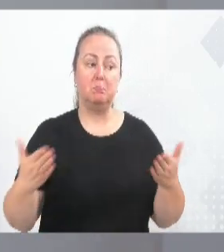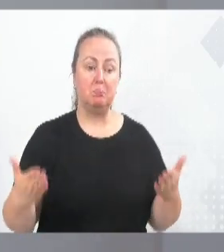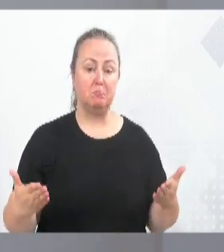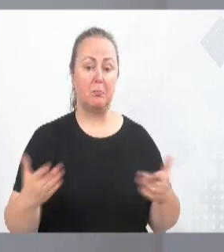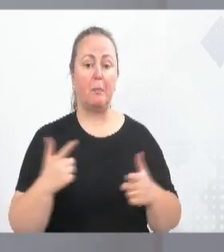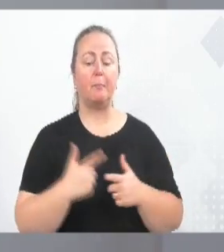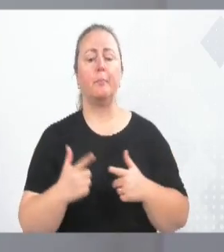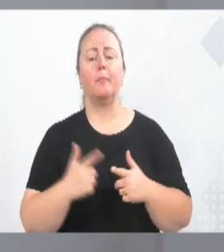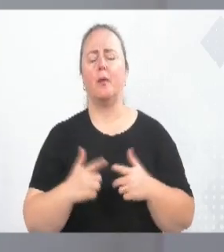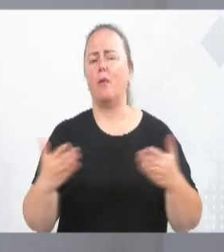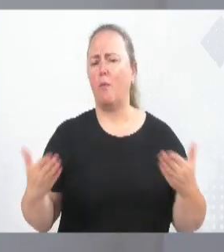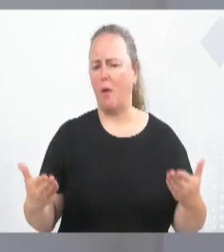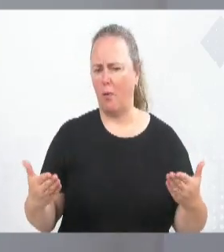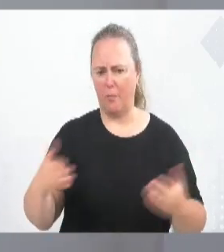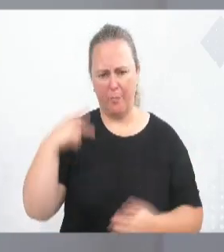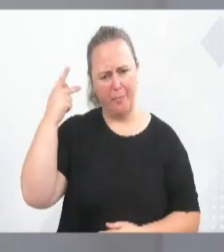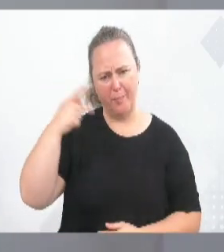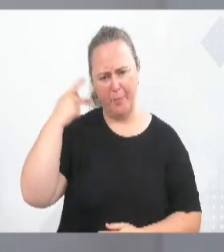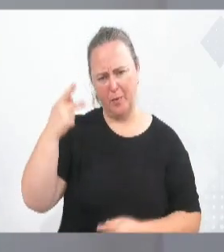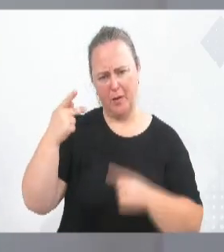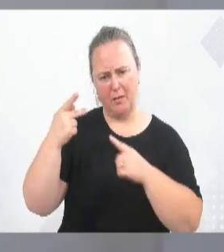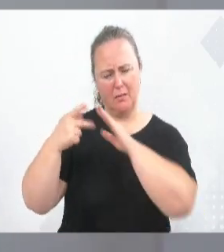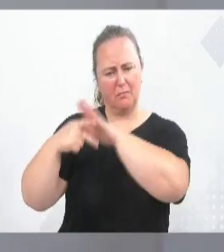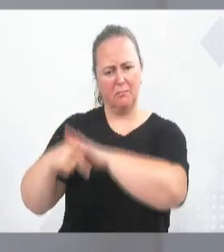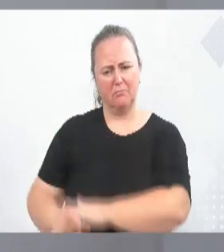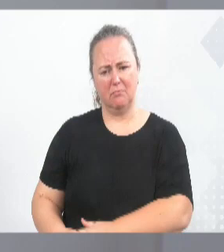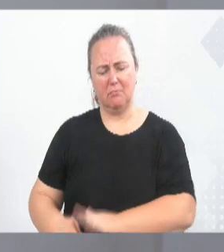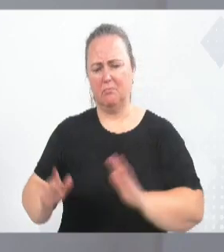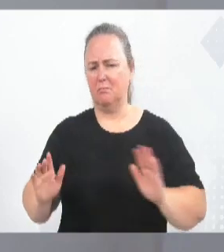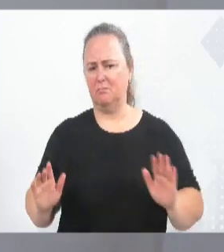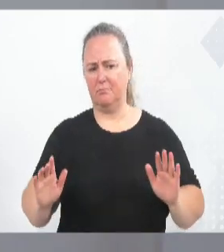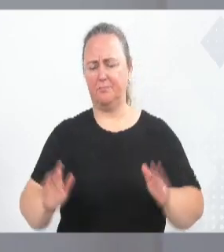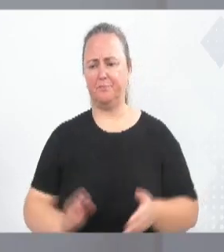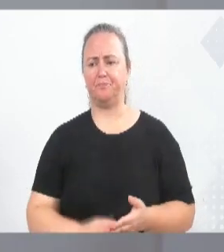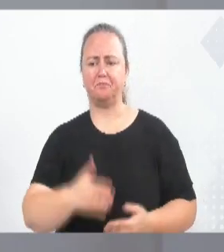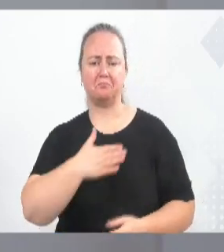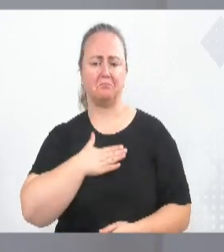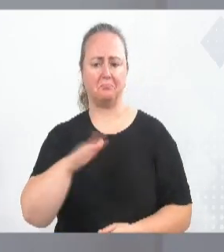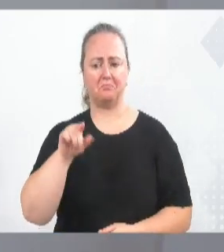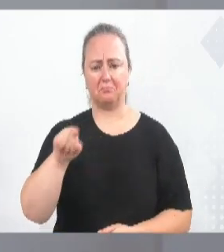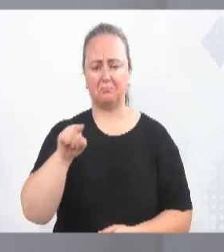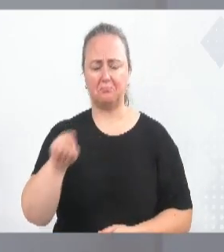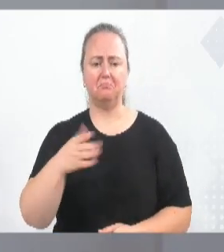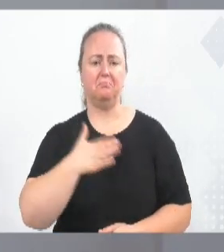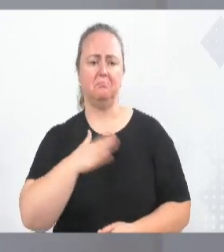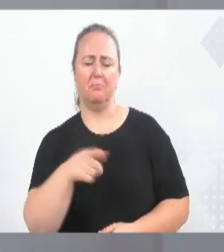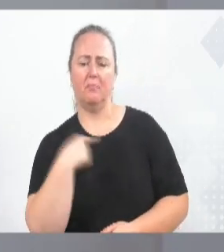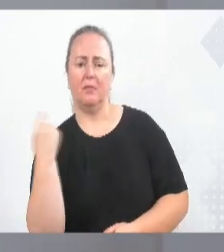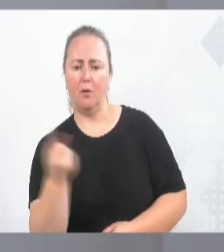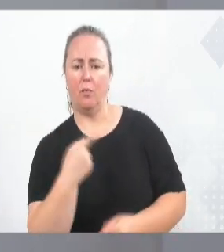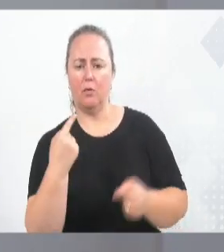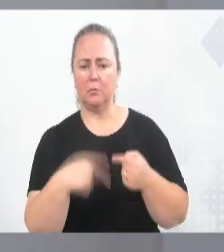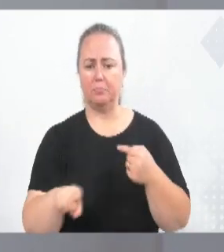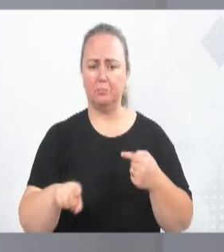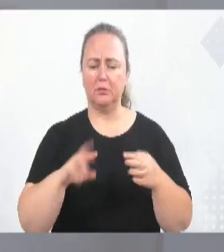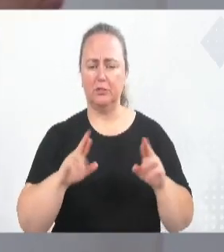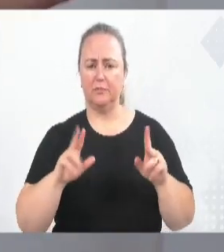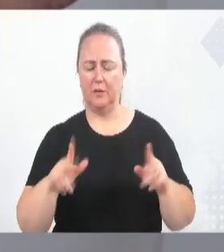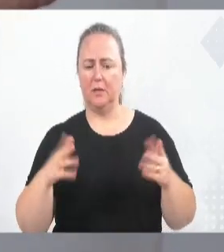Deixa de lado as questões políticas. Ele não gosta, talvez, do senhor, talvez da gente, porque faz oposição aqui.